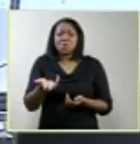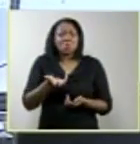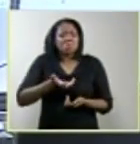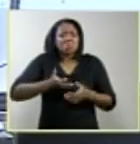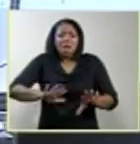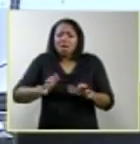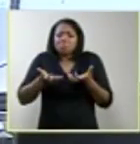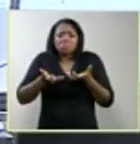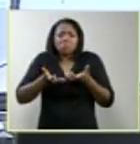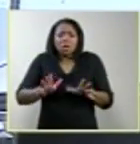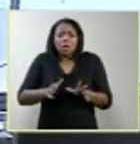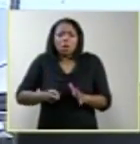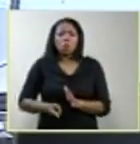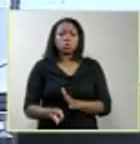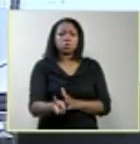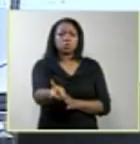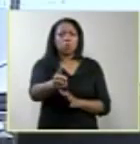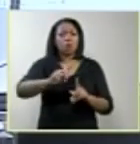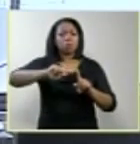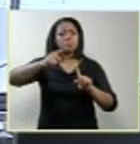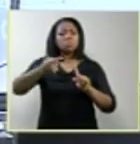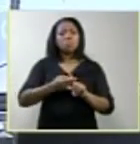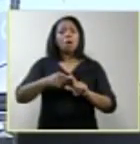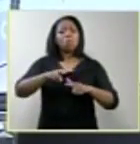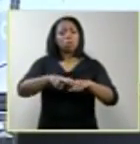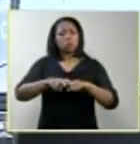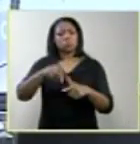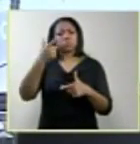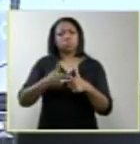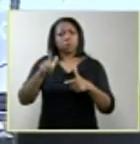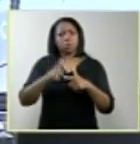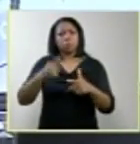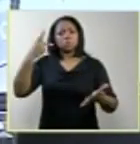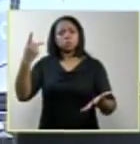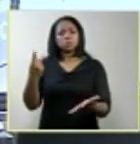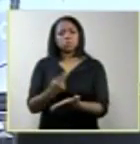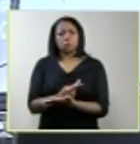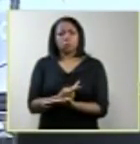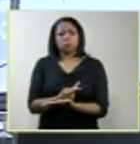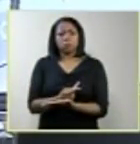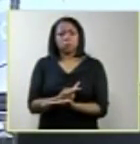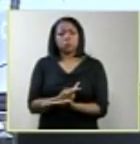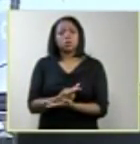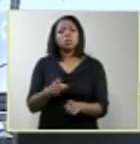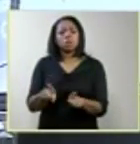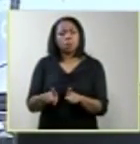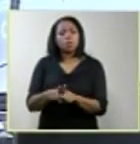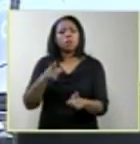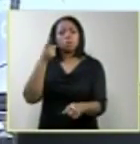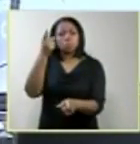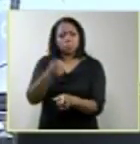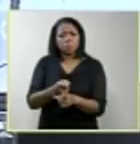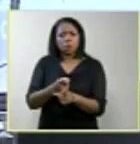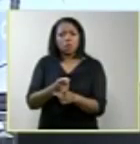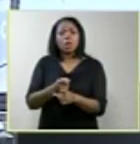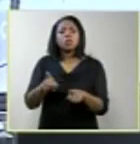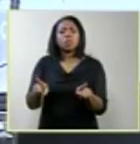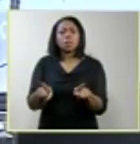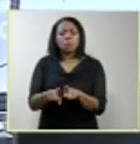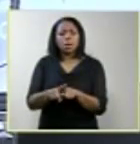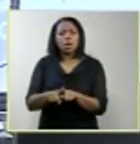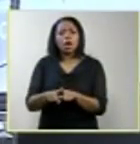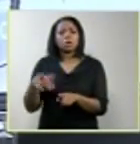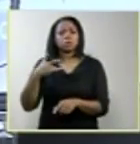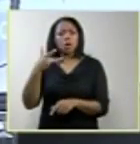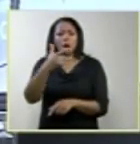gravidez. Não consegue por causa dos obstáculos. Agora, o impacto sobre a saúde mental das mulheres é